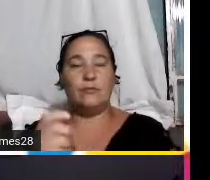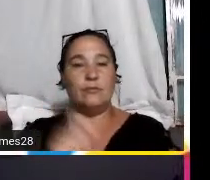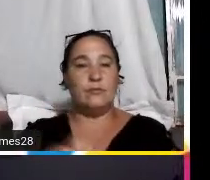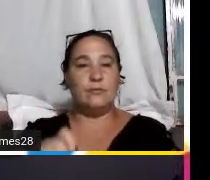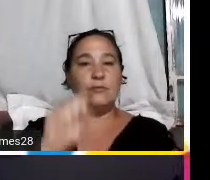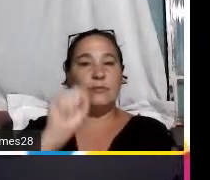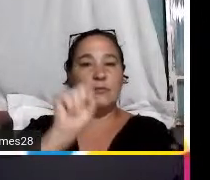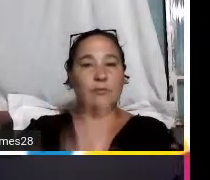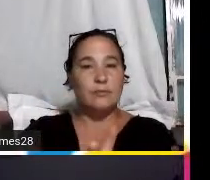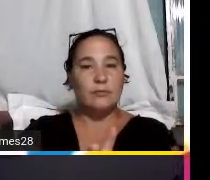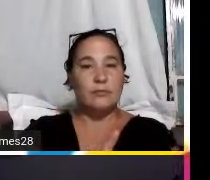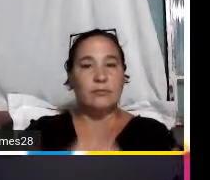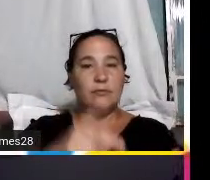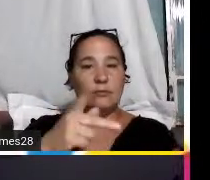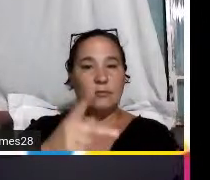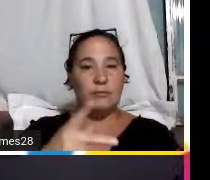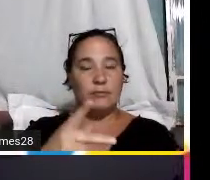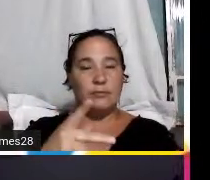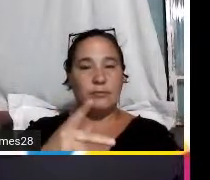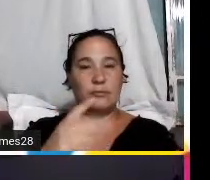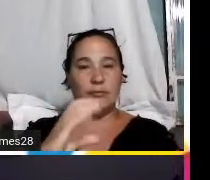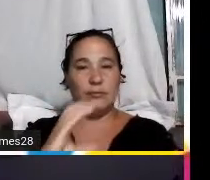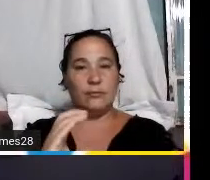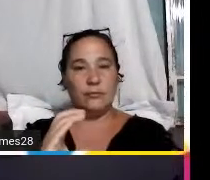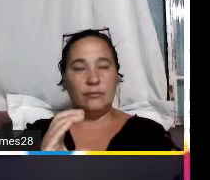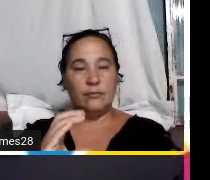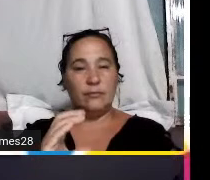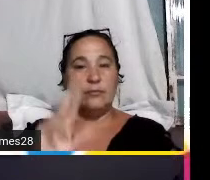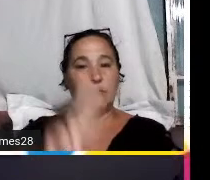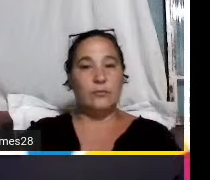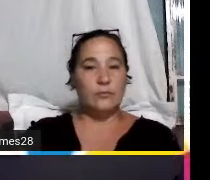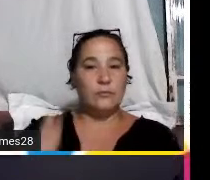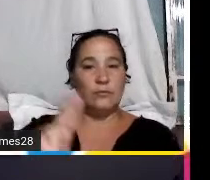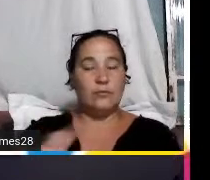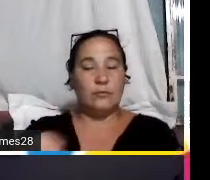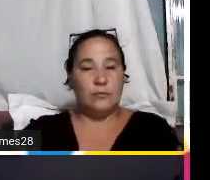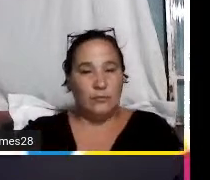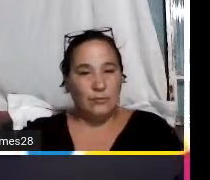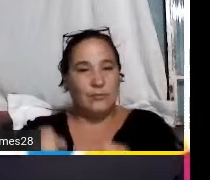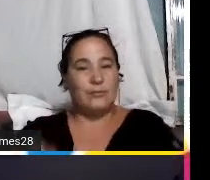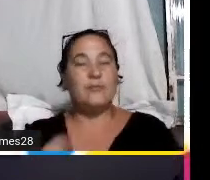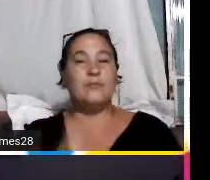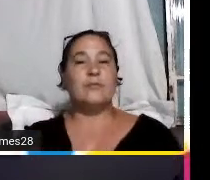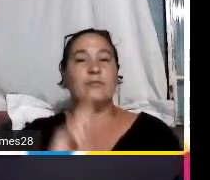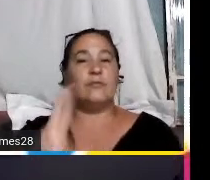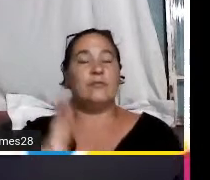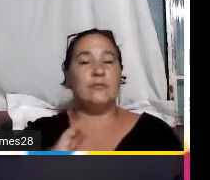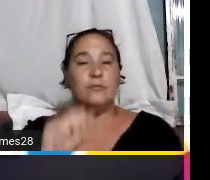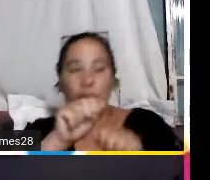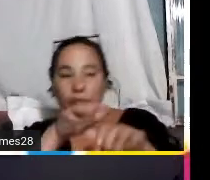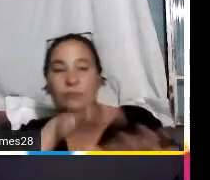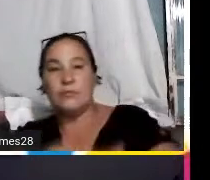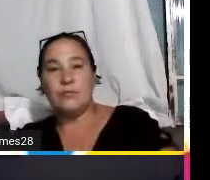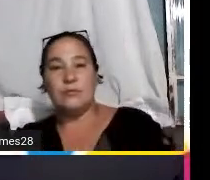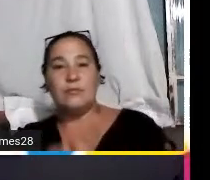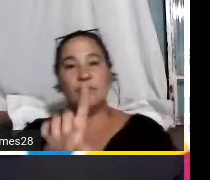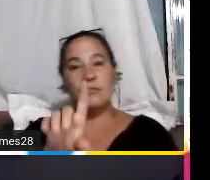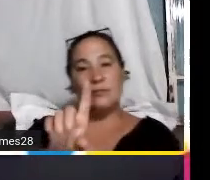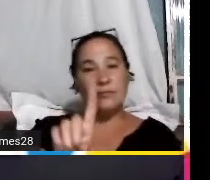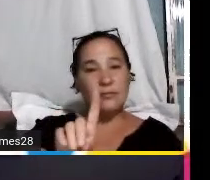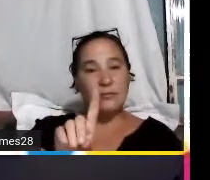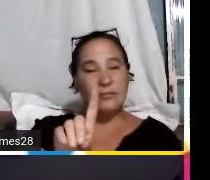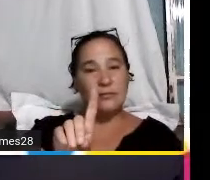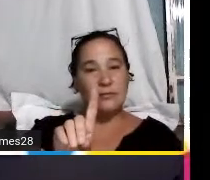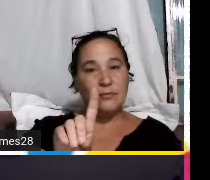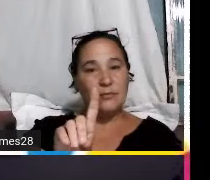vaga e no lugar do C a gente decidiu usar o encadeirante para representar o nosso público alvo e dê com uma construção